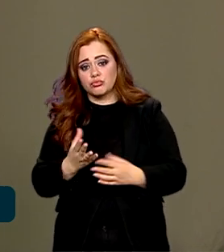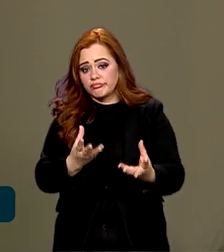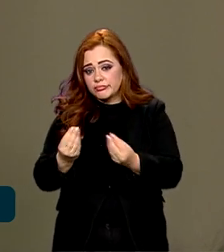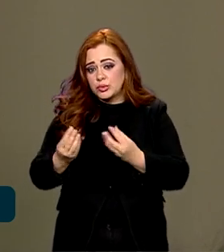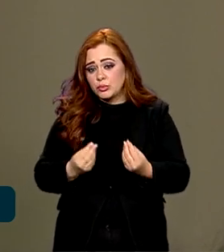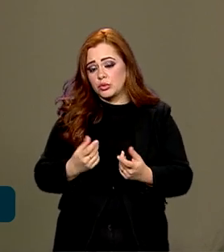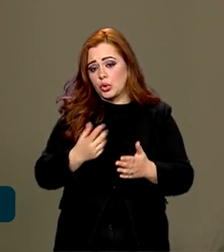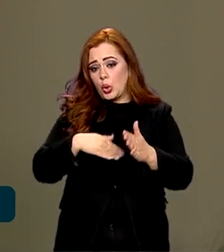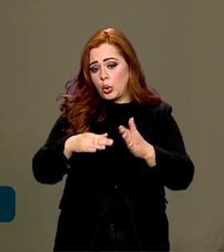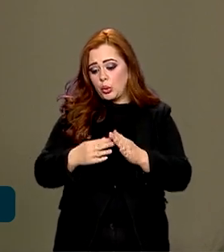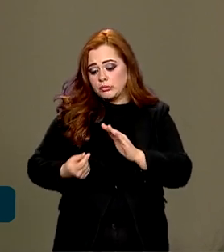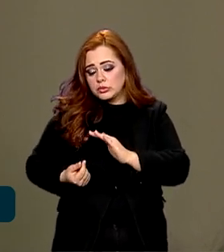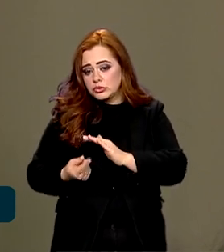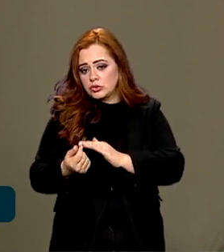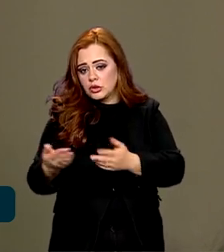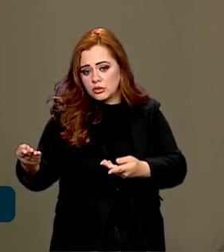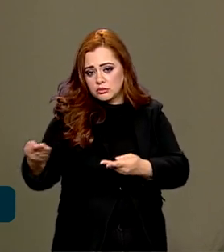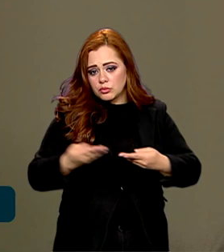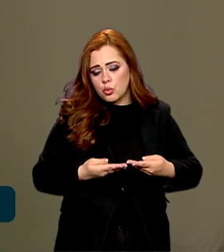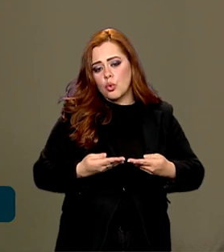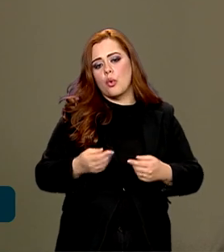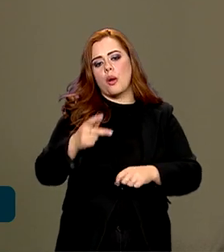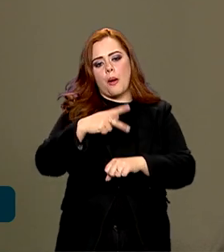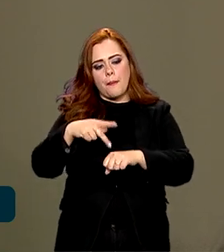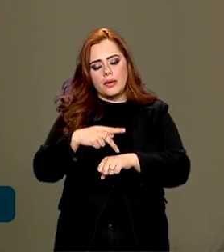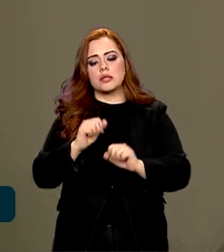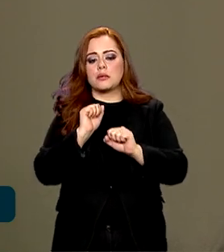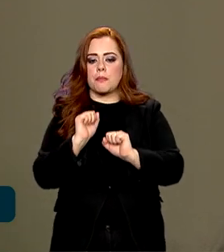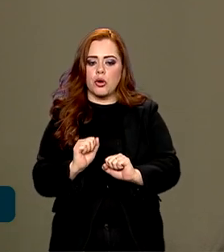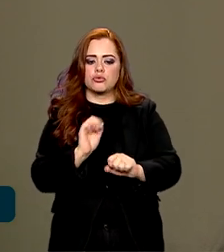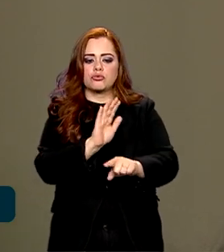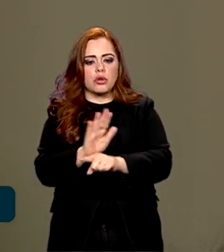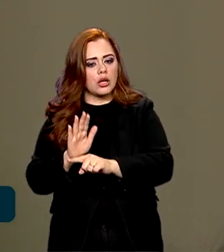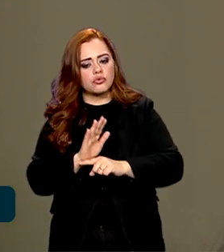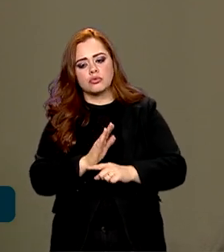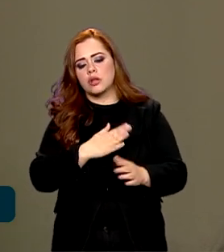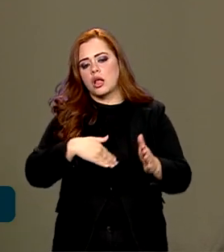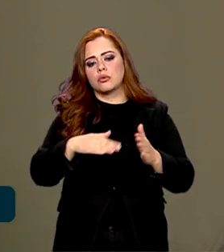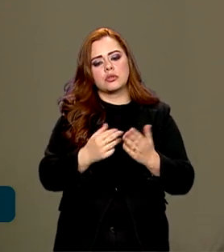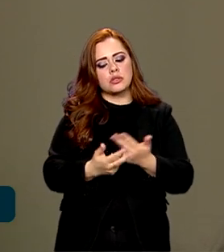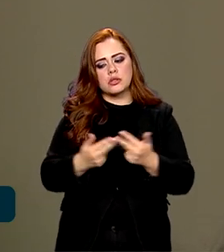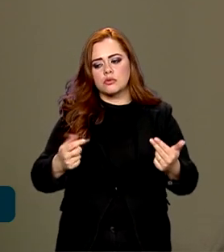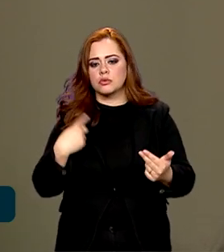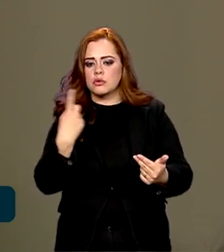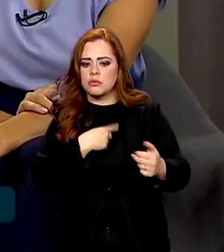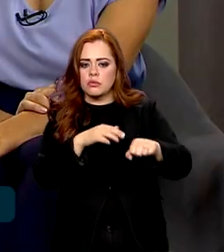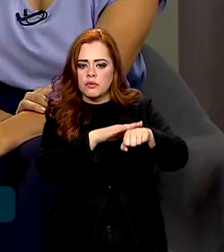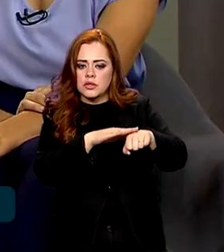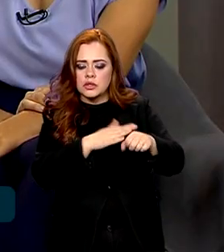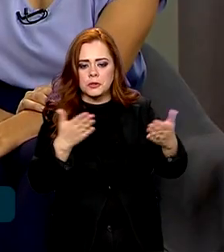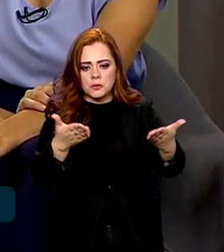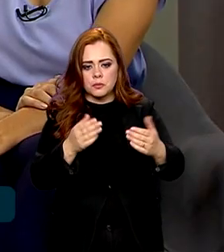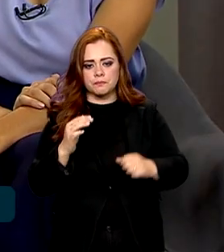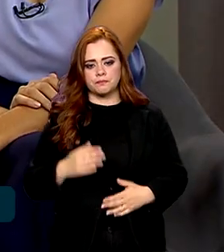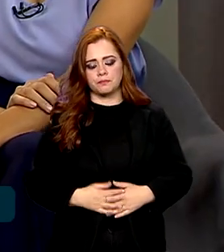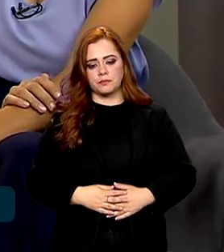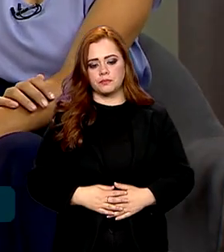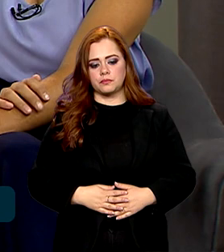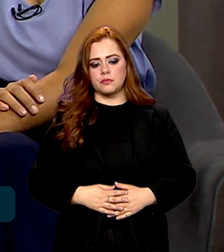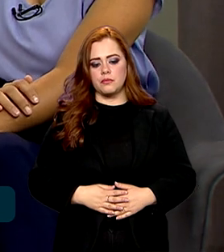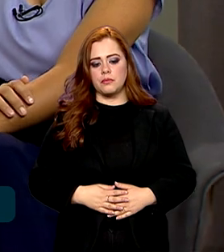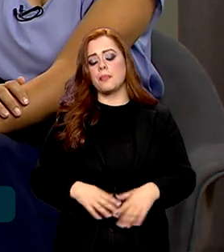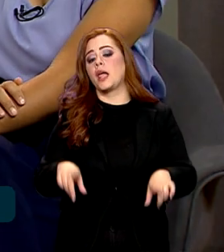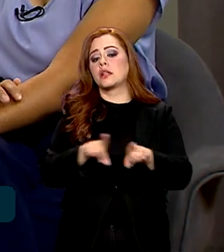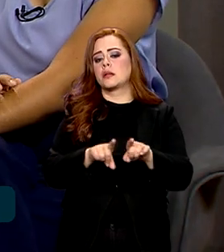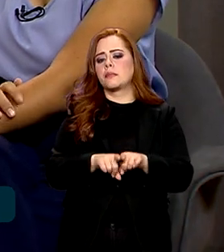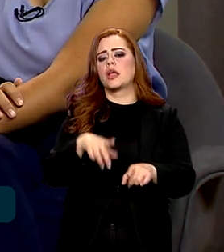venham para o nosso país e possam contribuir para esses volumes que nós estamos comentando aqui. Agora, além da iniciativa privada, a gente tem uma outra alternativa